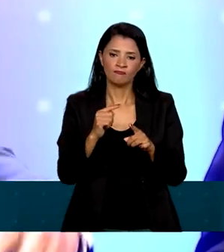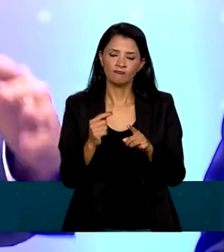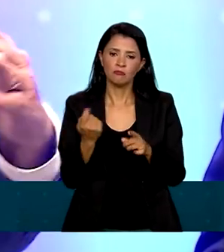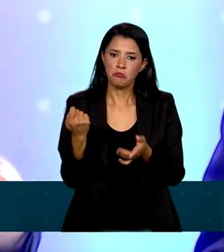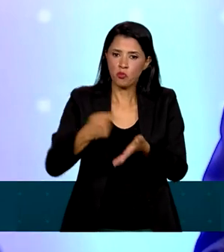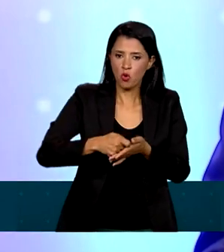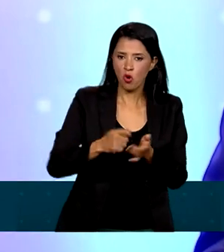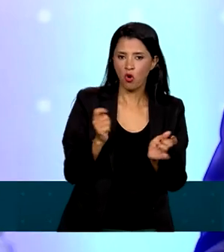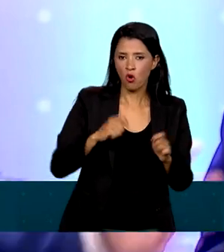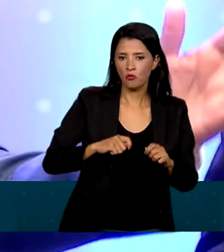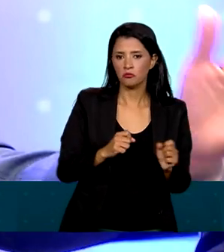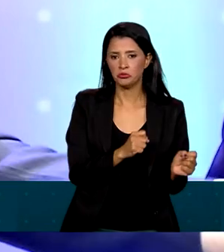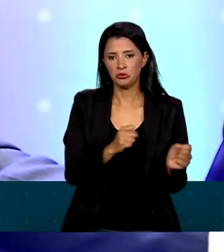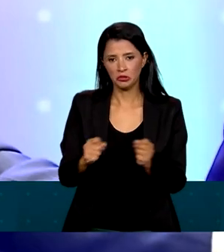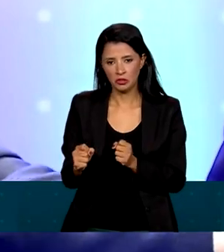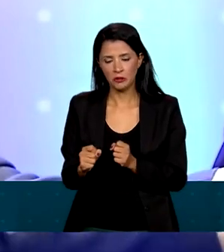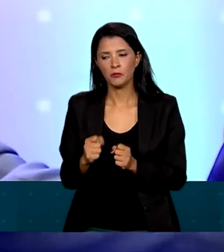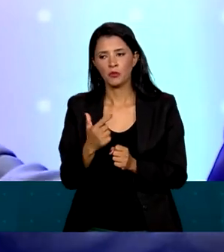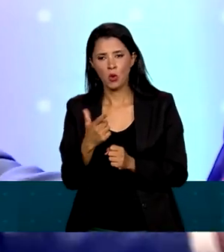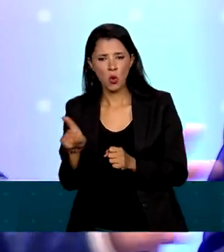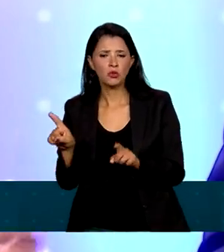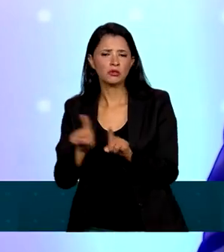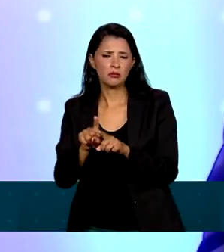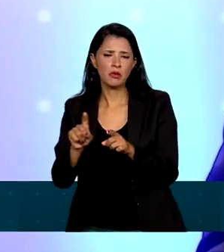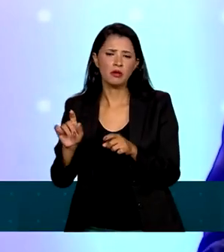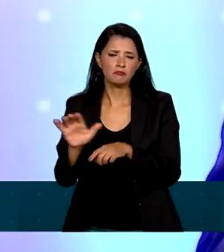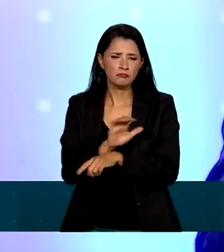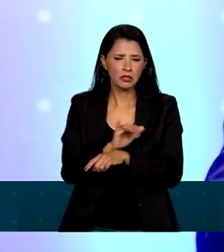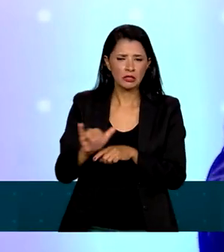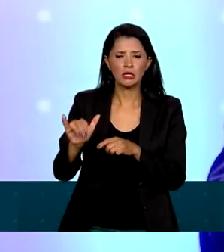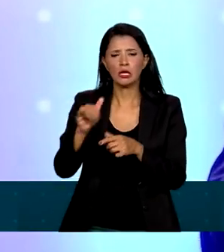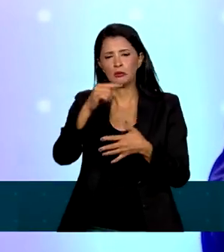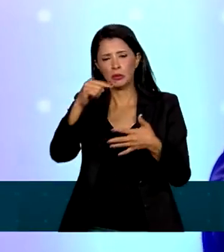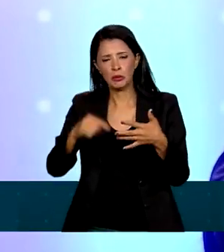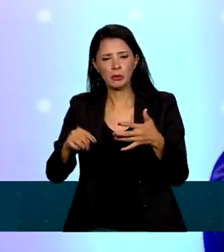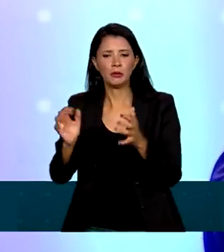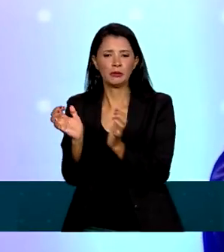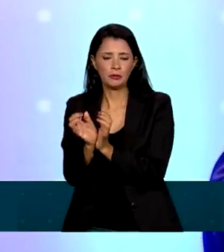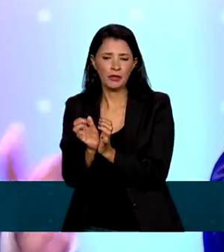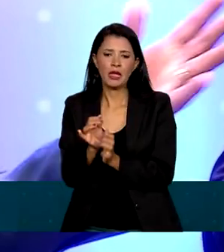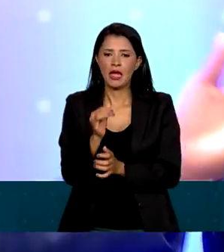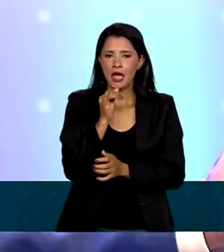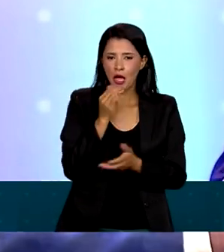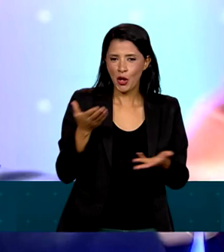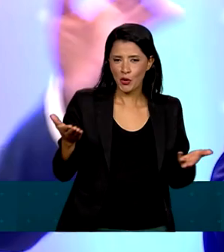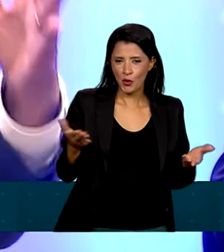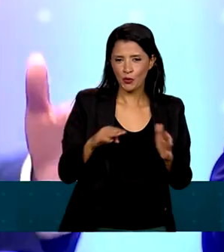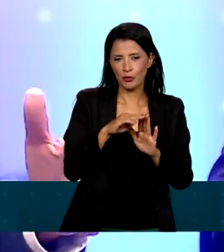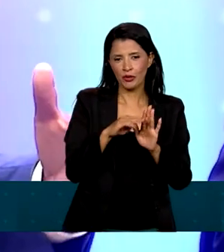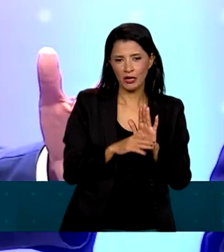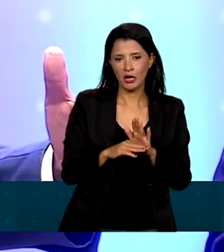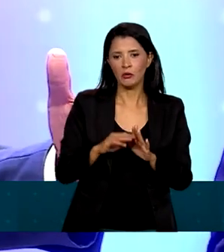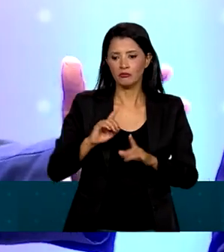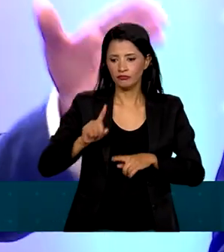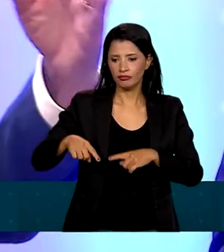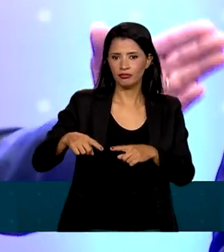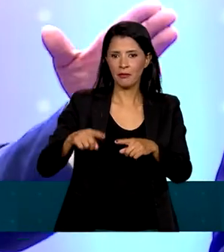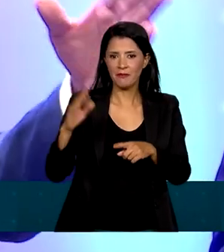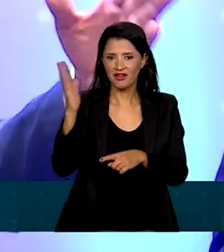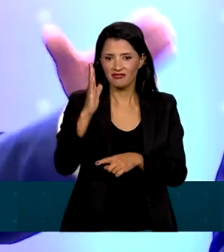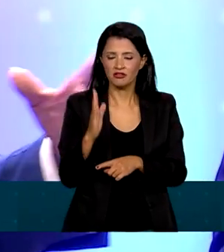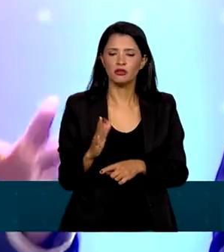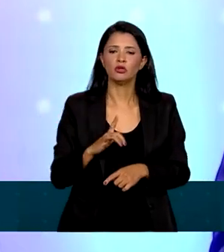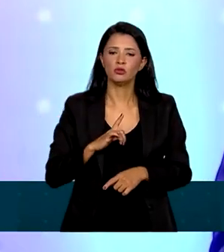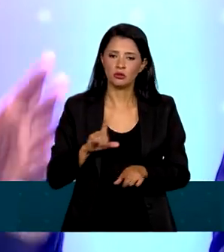um conjunto de outras ações. Certamente, agora, com o programa Desenrola Brasil, que eu espero, e o presidente também,